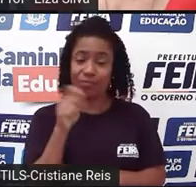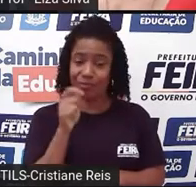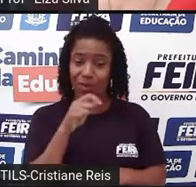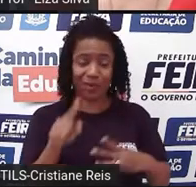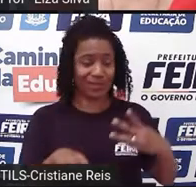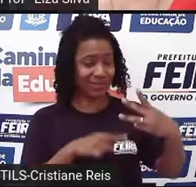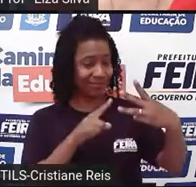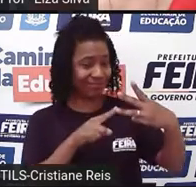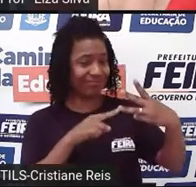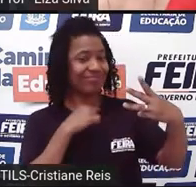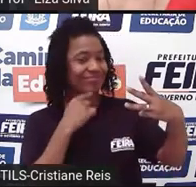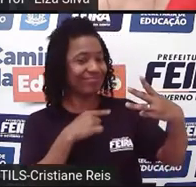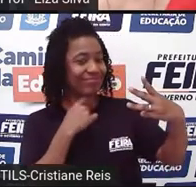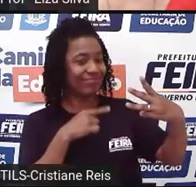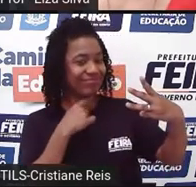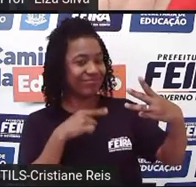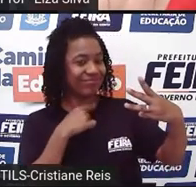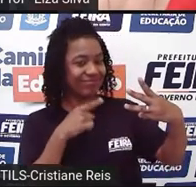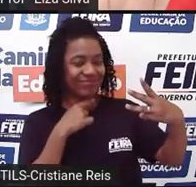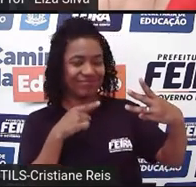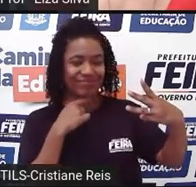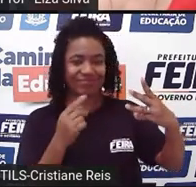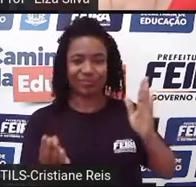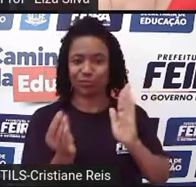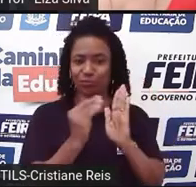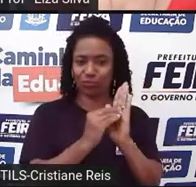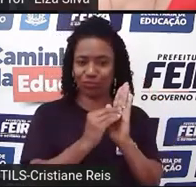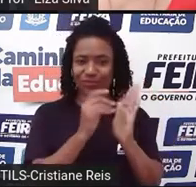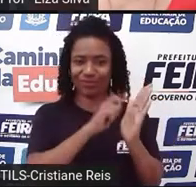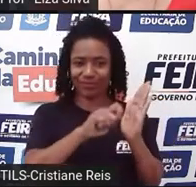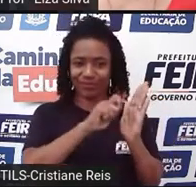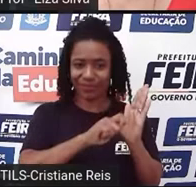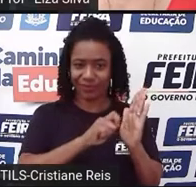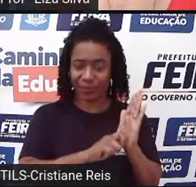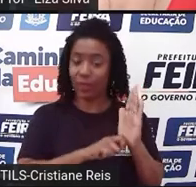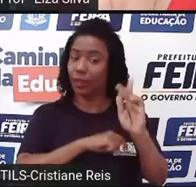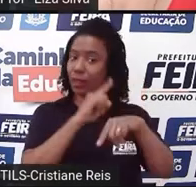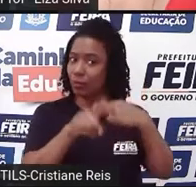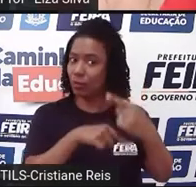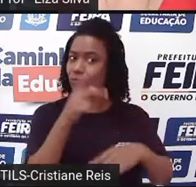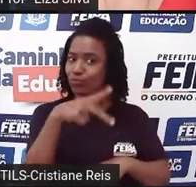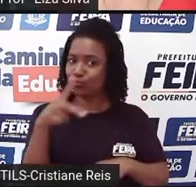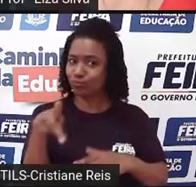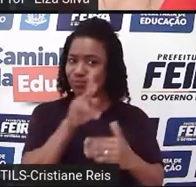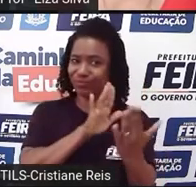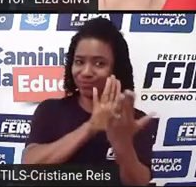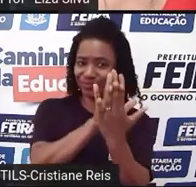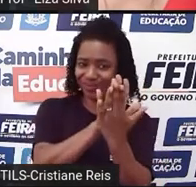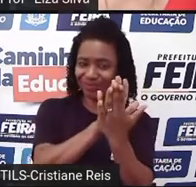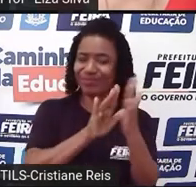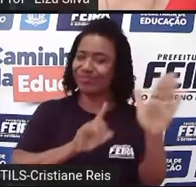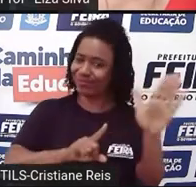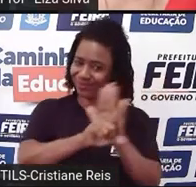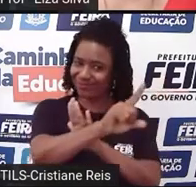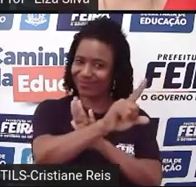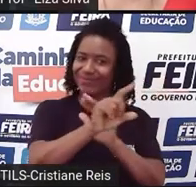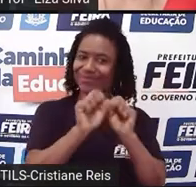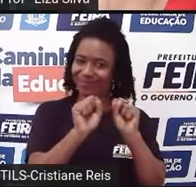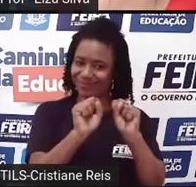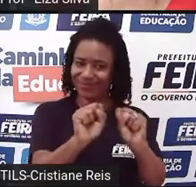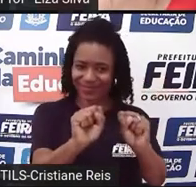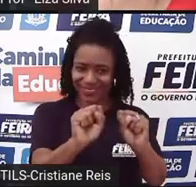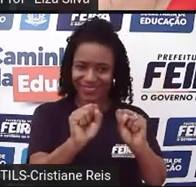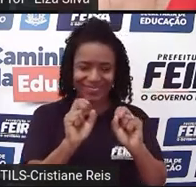título doubts, dúvidas, mas não deixe de esclarecê-las na primeira oportunidade que você tiver. Ok?